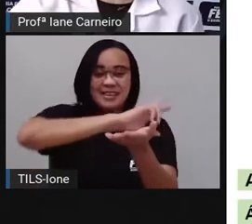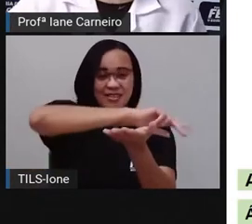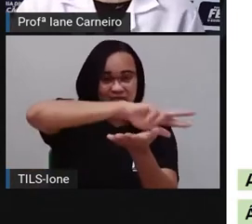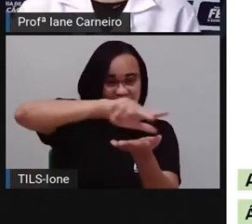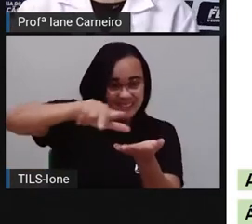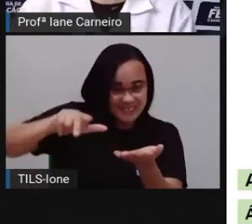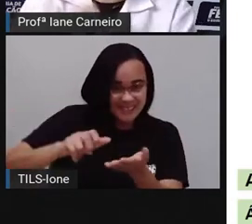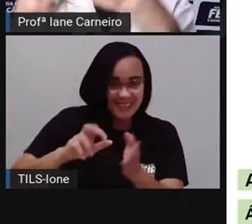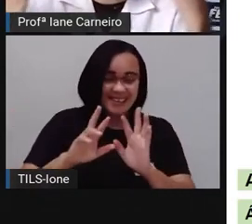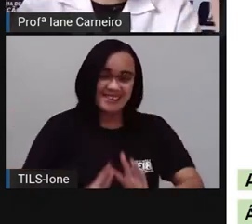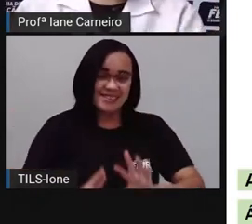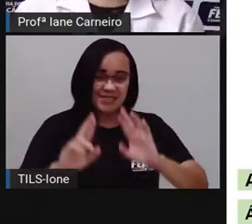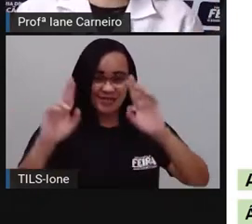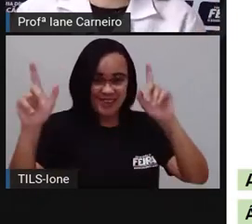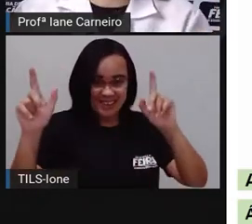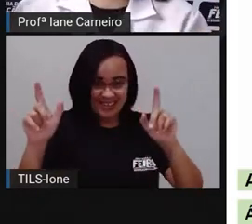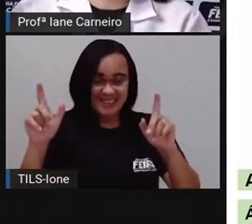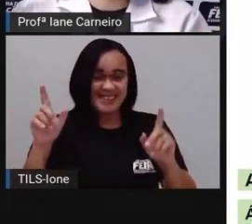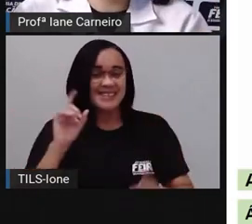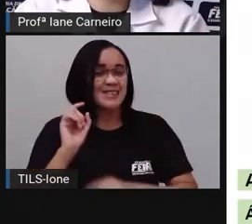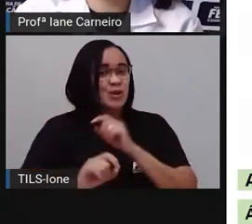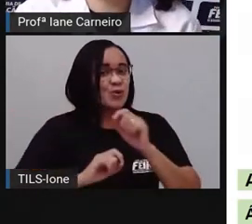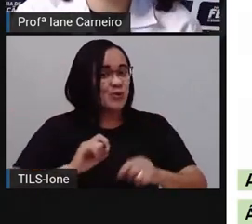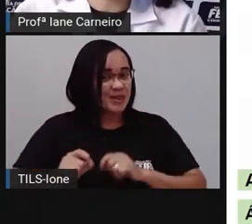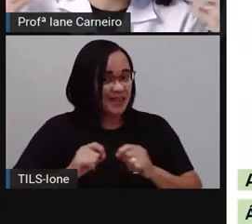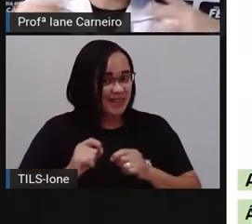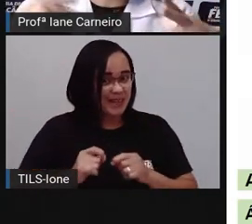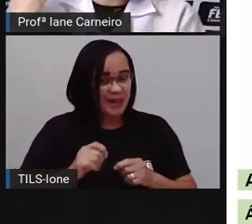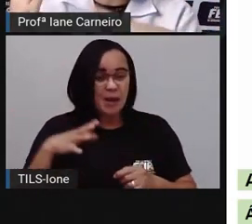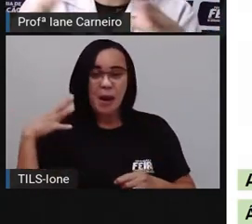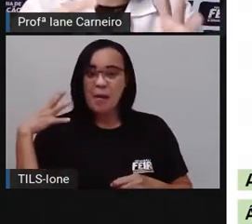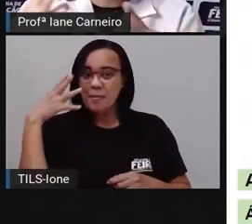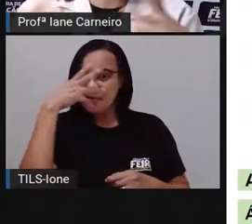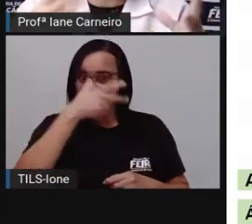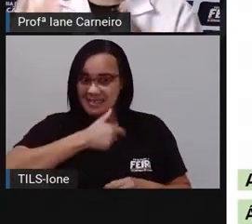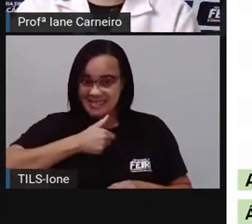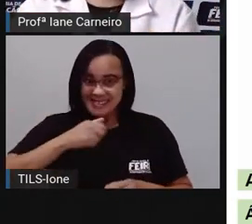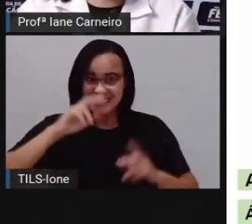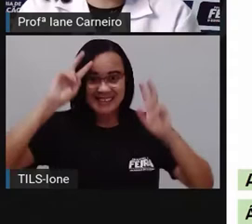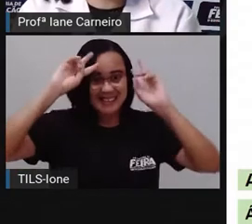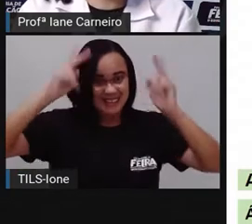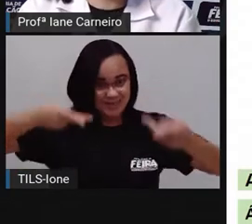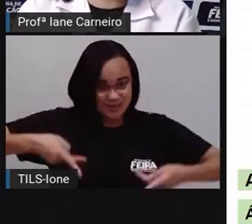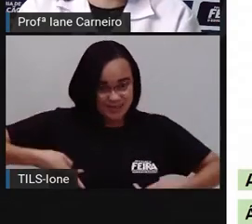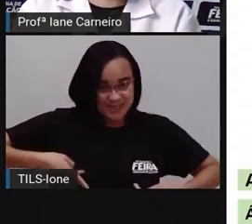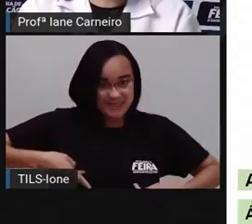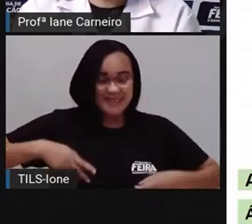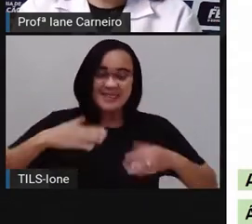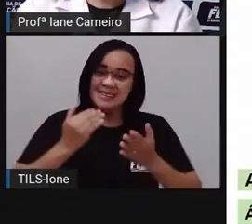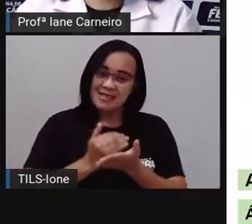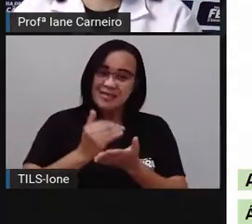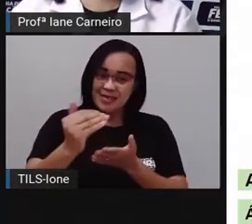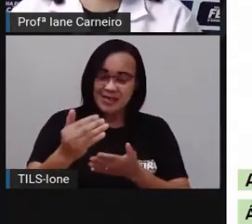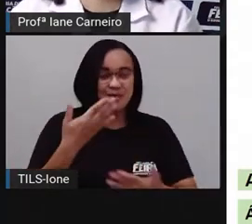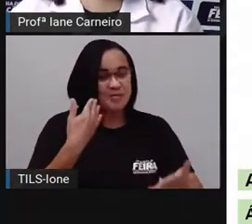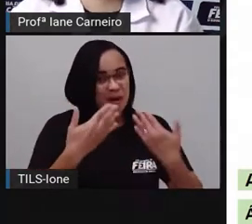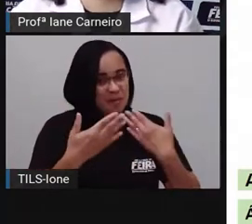compõe a beleza de nós seres humanos e a gente vai continuar conversando sobre isso. Tá joia?